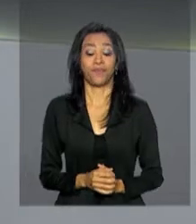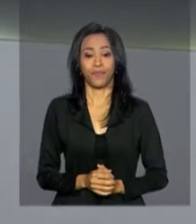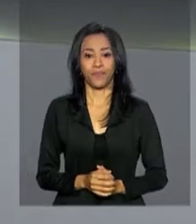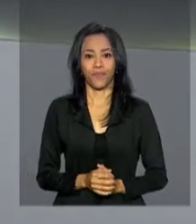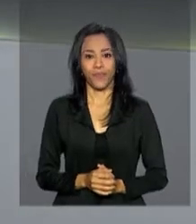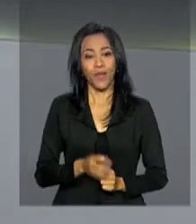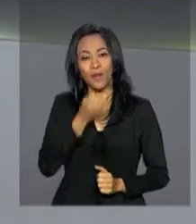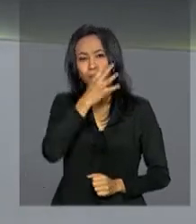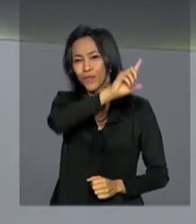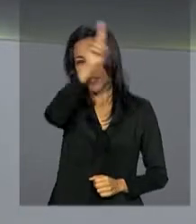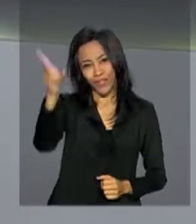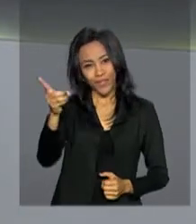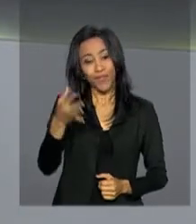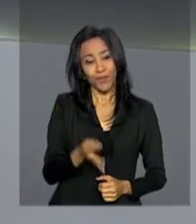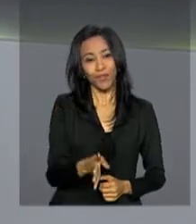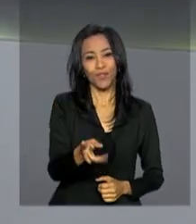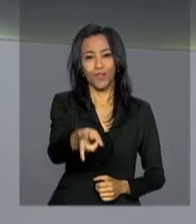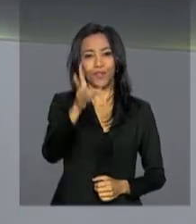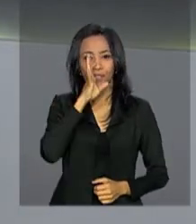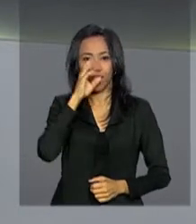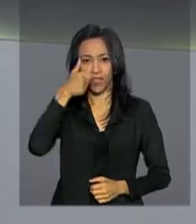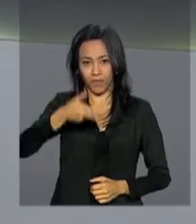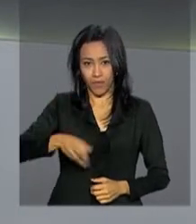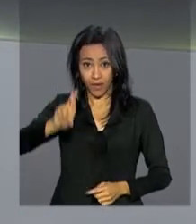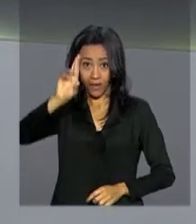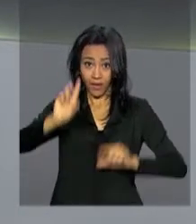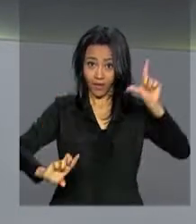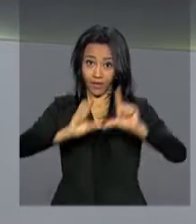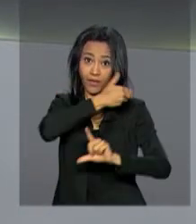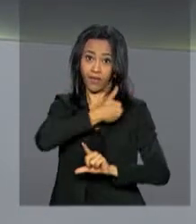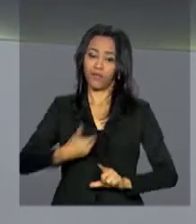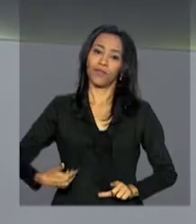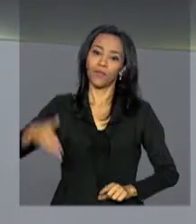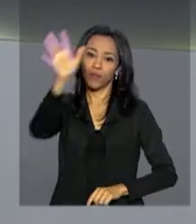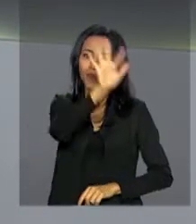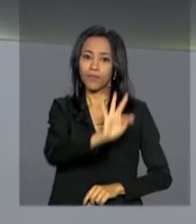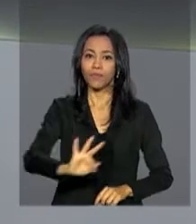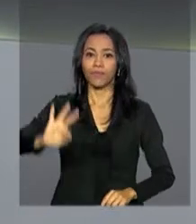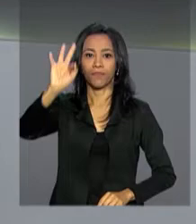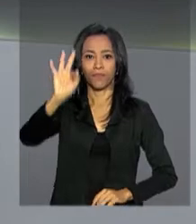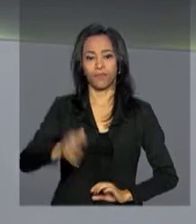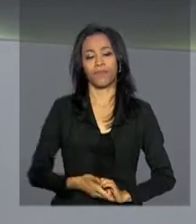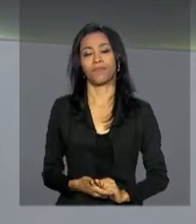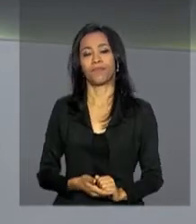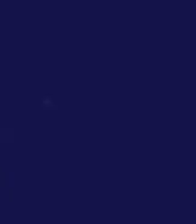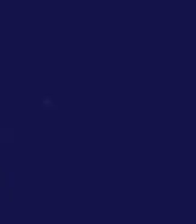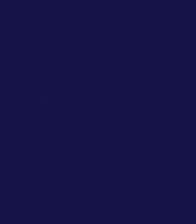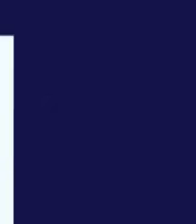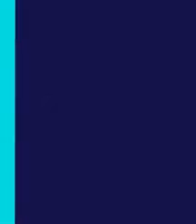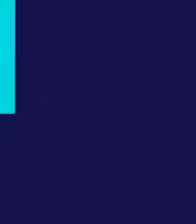Um bom dia para você e continue com a gente aqui na NBR, a TV do Governo Federal.